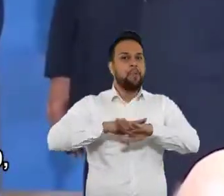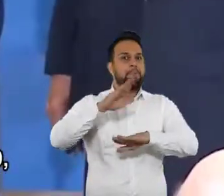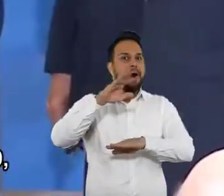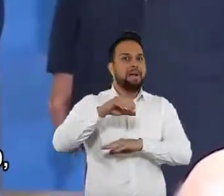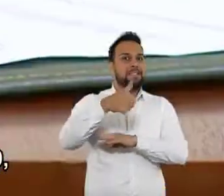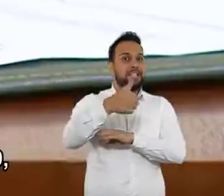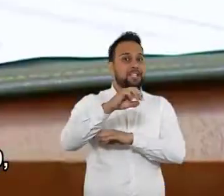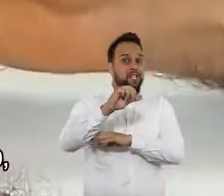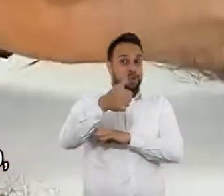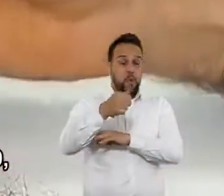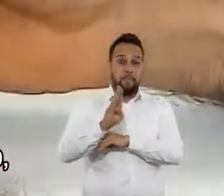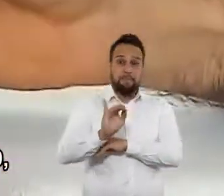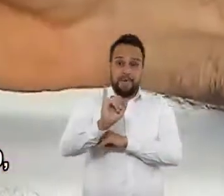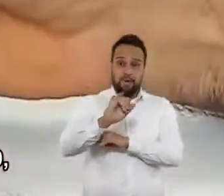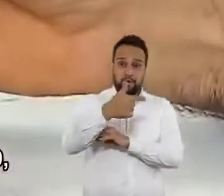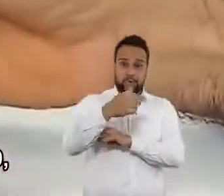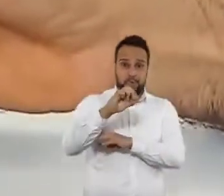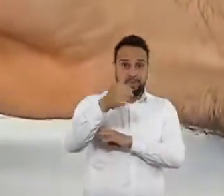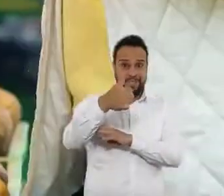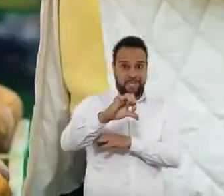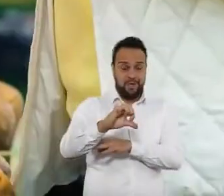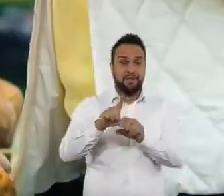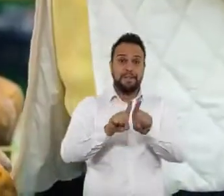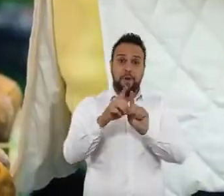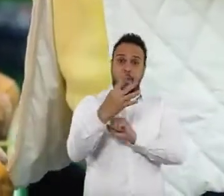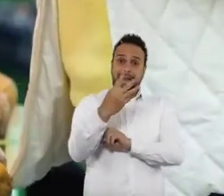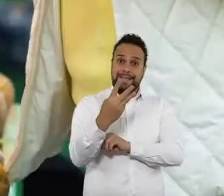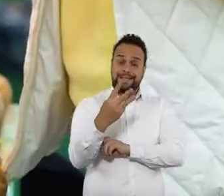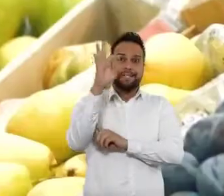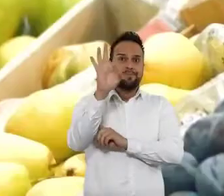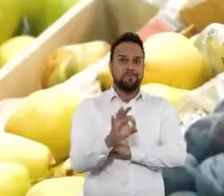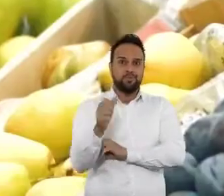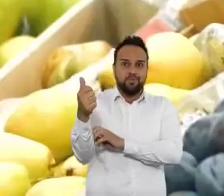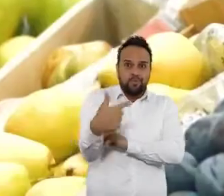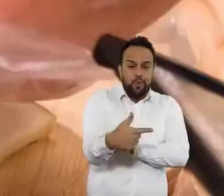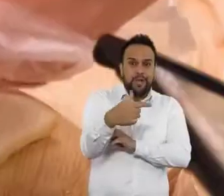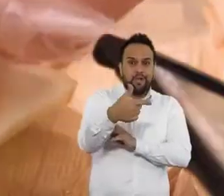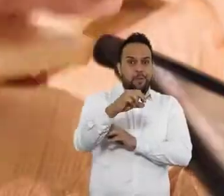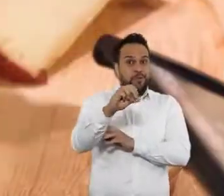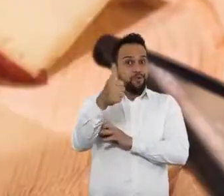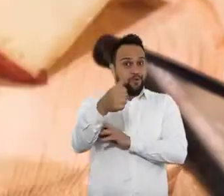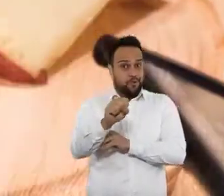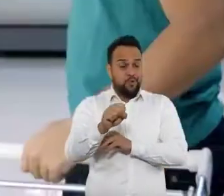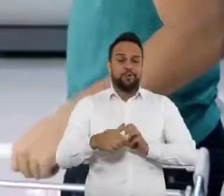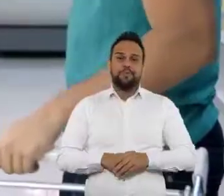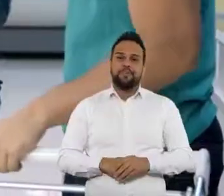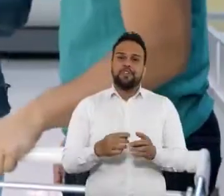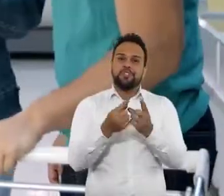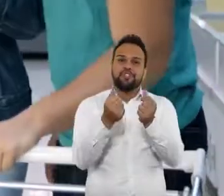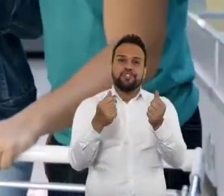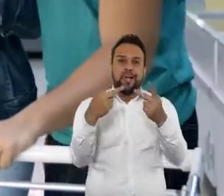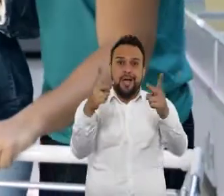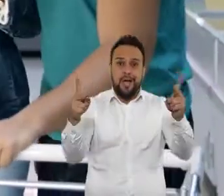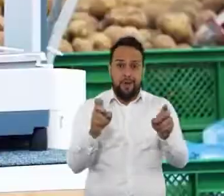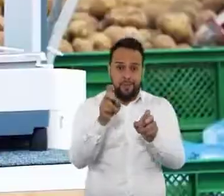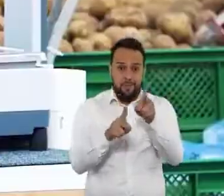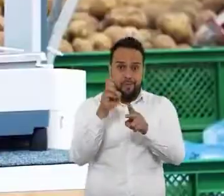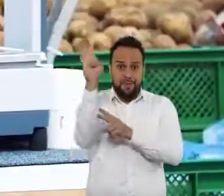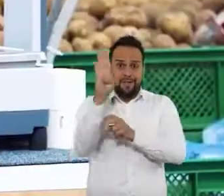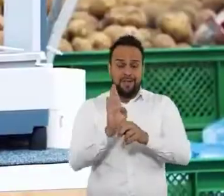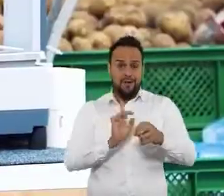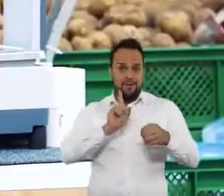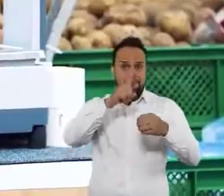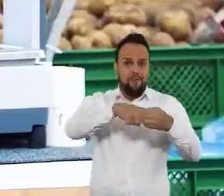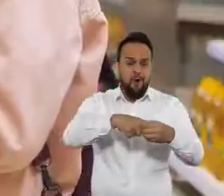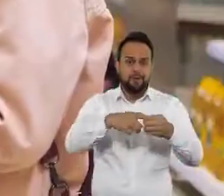de 101 bilhões em 2019, 43% a mais que em 2018. Dinheiro do brasileiro que